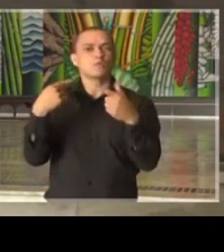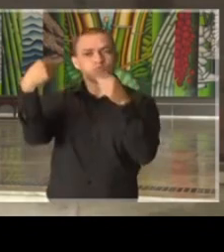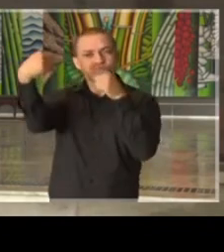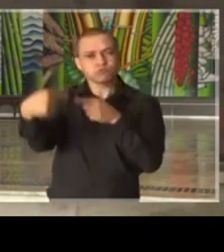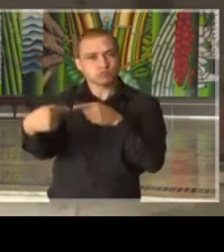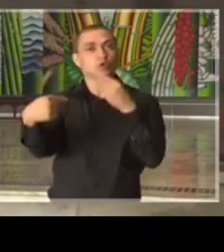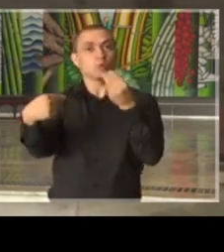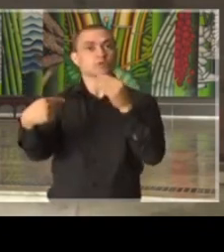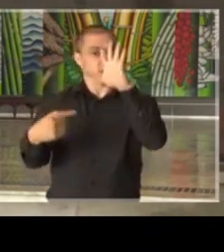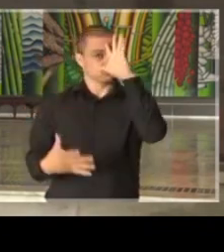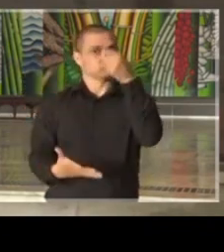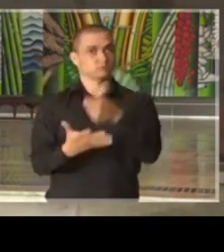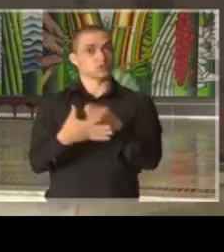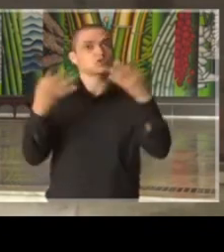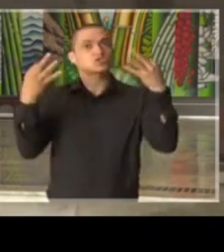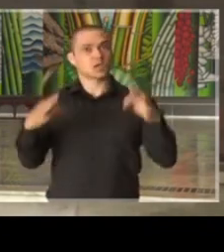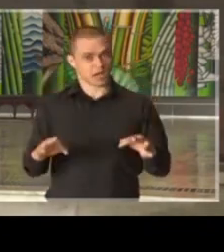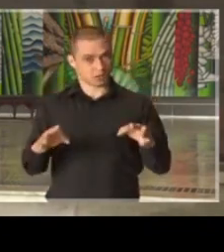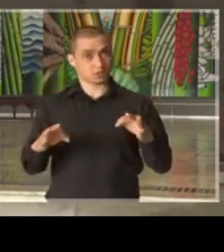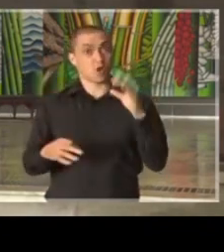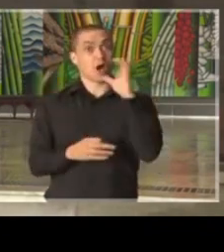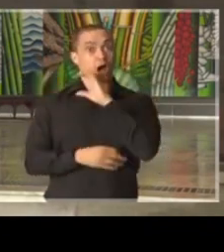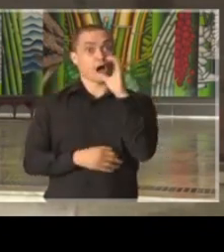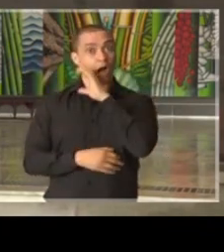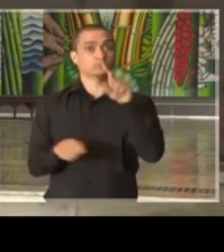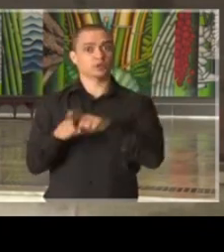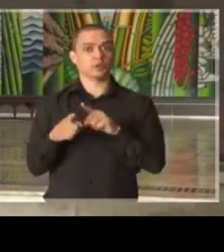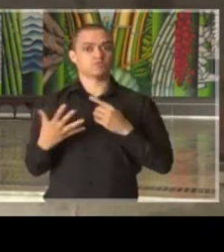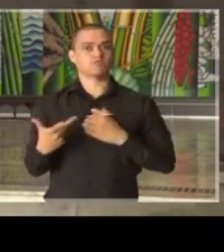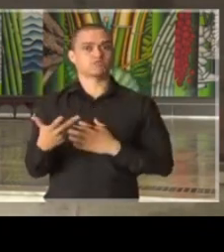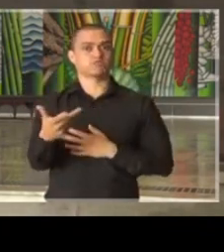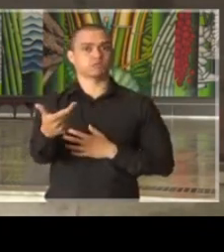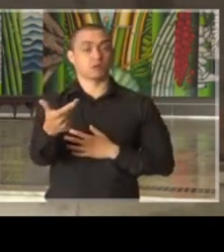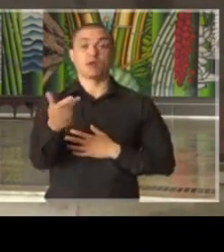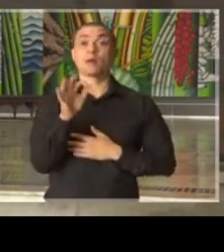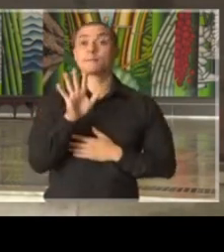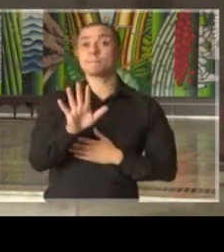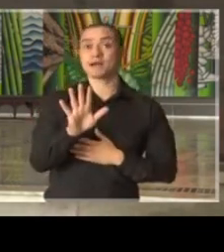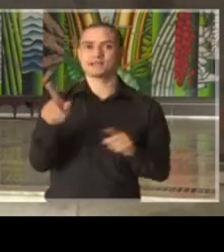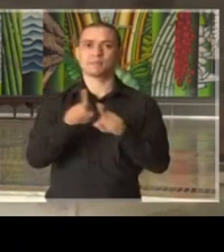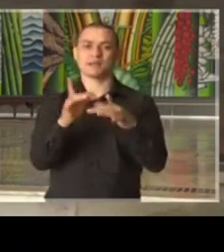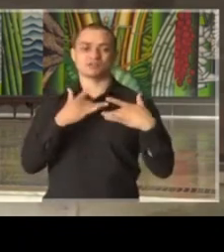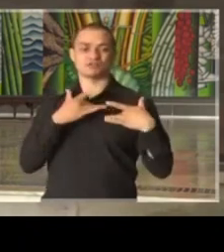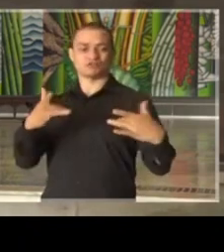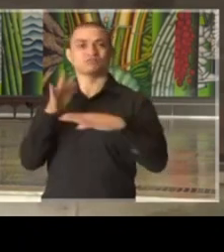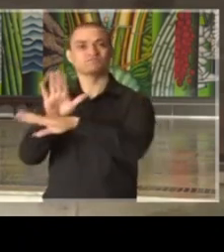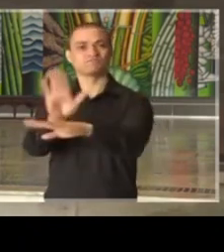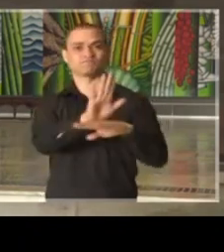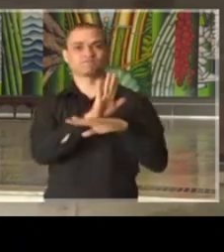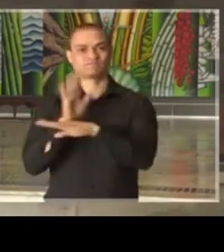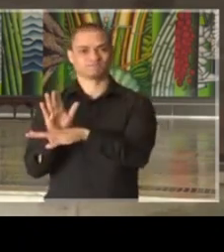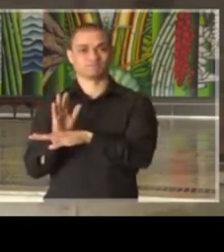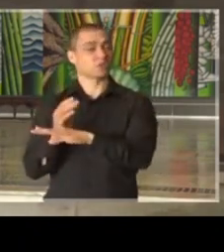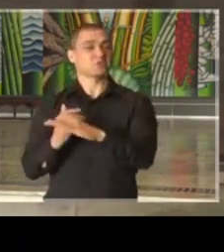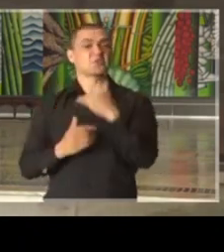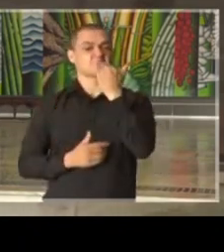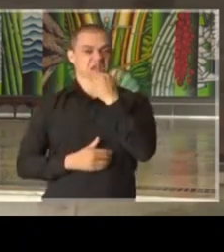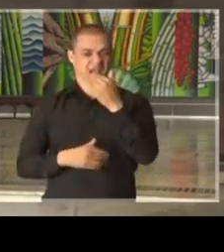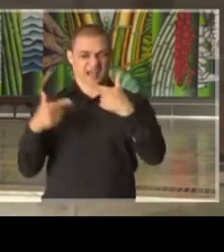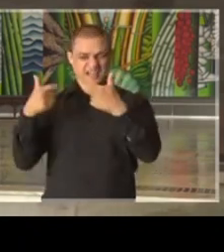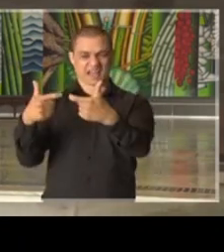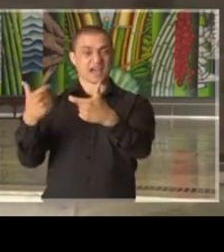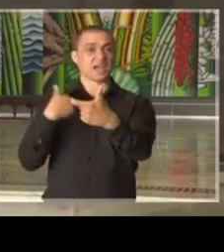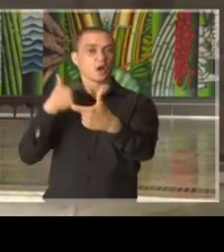com decisões corretas, rápidas e eficientes, mas, sobretudo, solidárias. Não é possível vencer uma guerra,